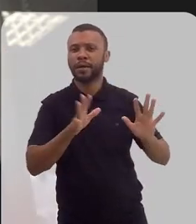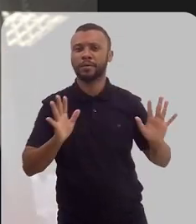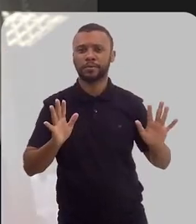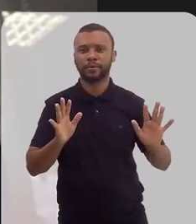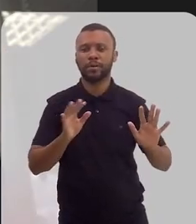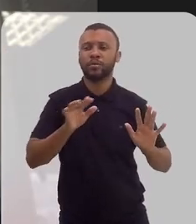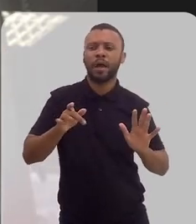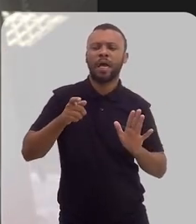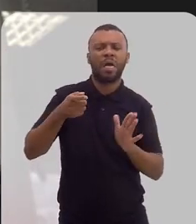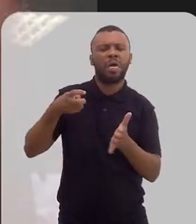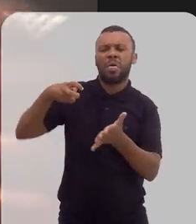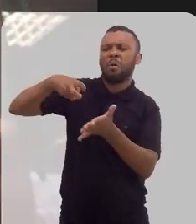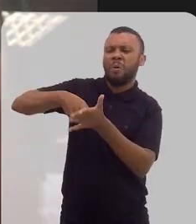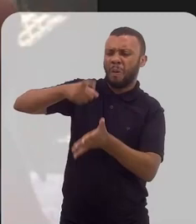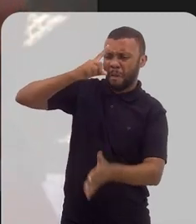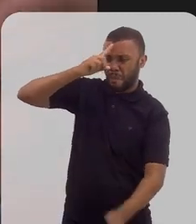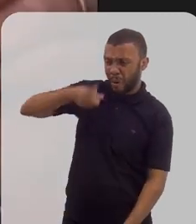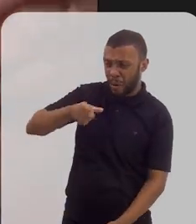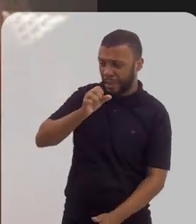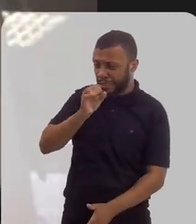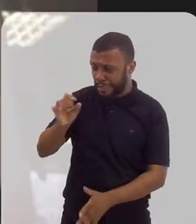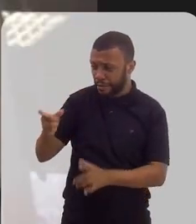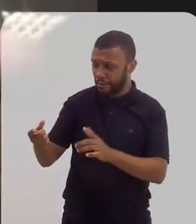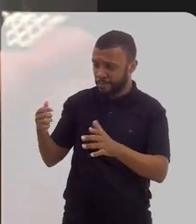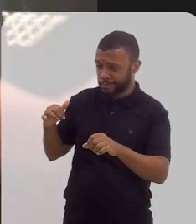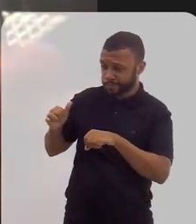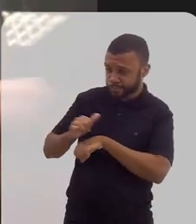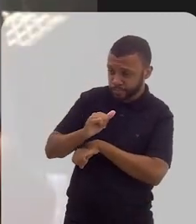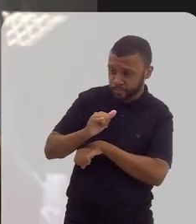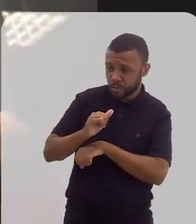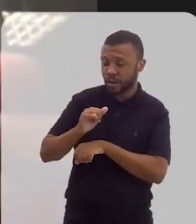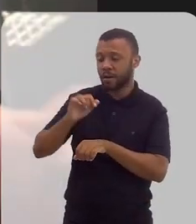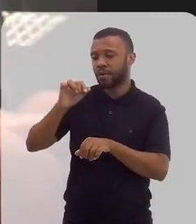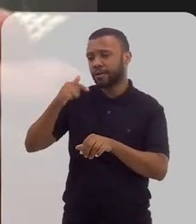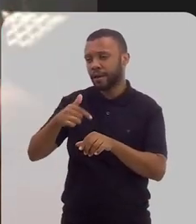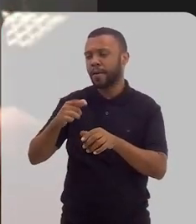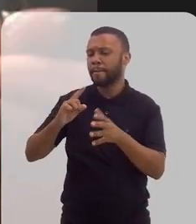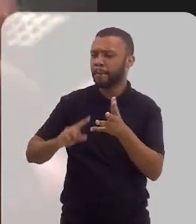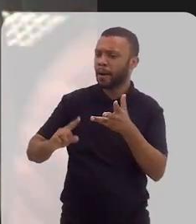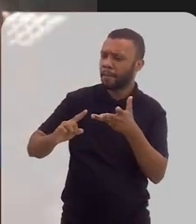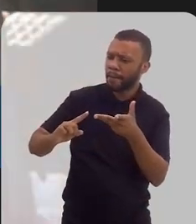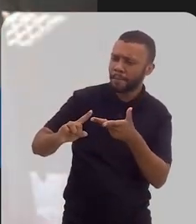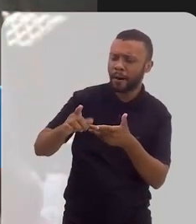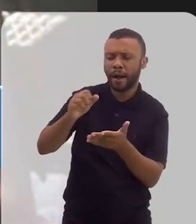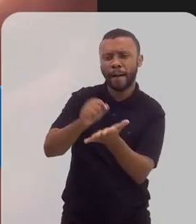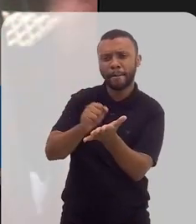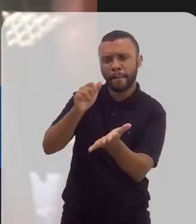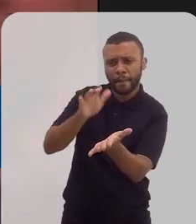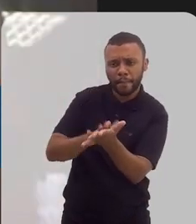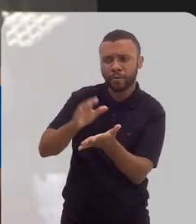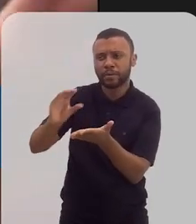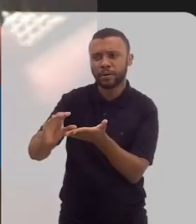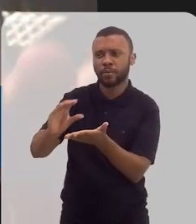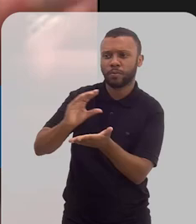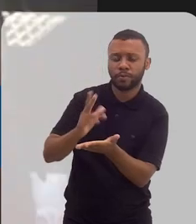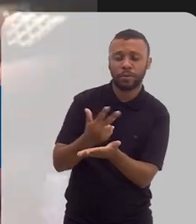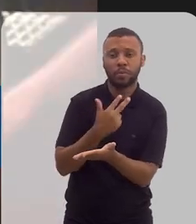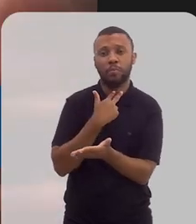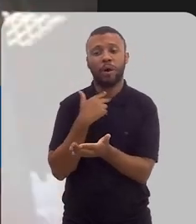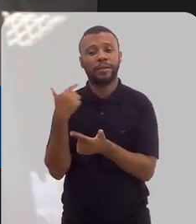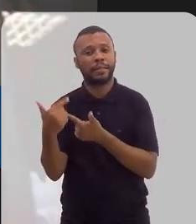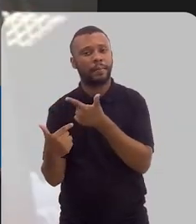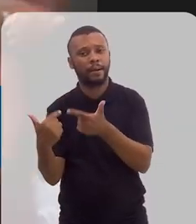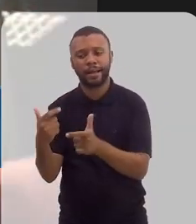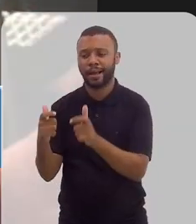não de uma maneira puritiva, dizendo assim, se não fizer isso, você paga uma multa, se não fizer isso, você não pode